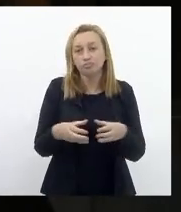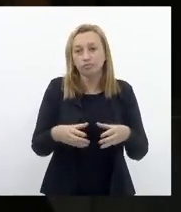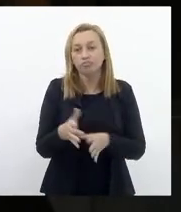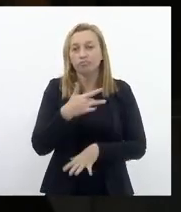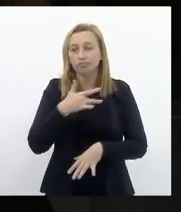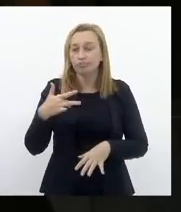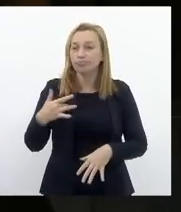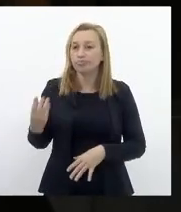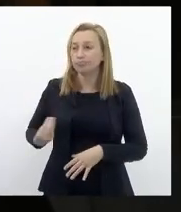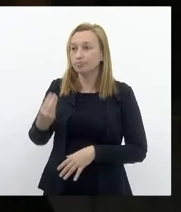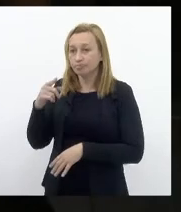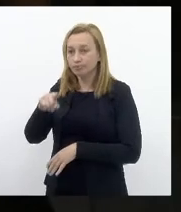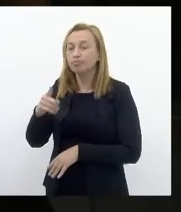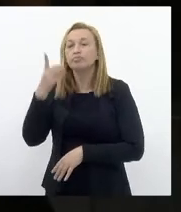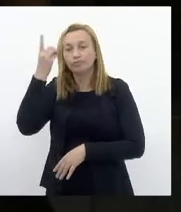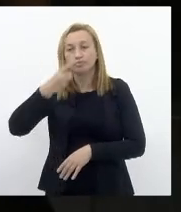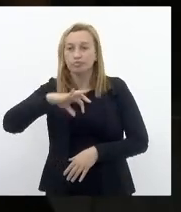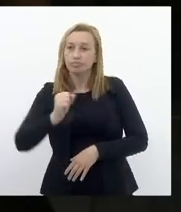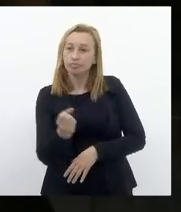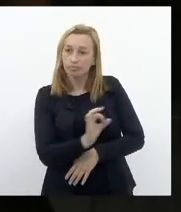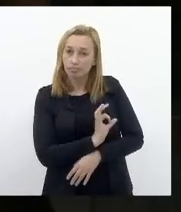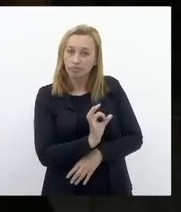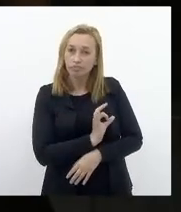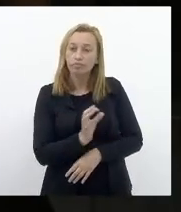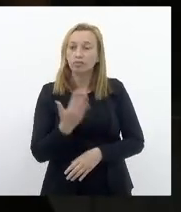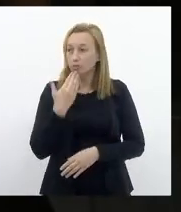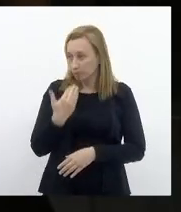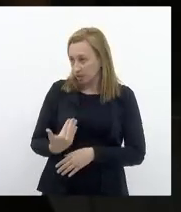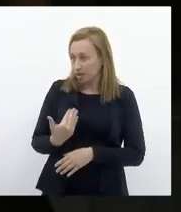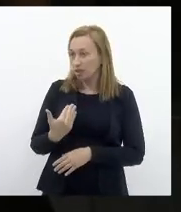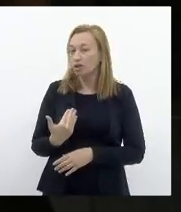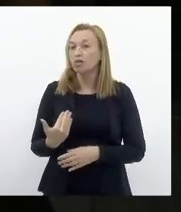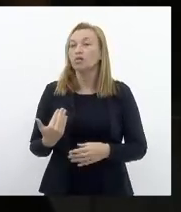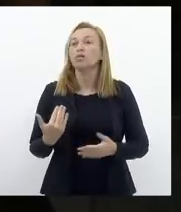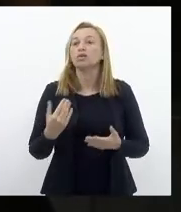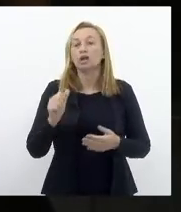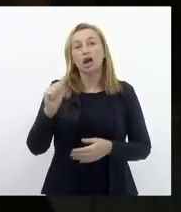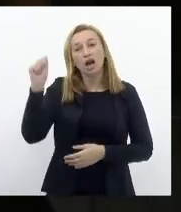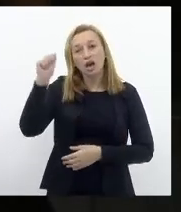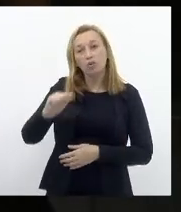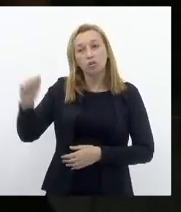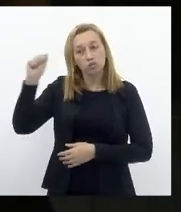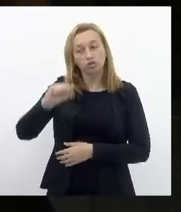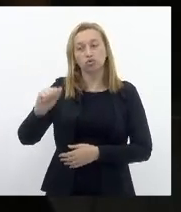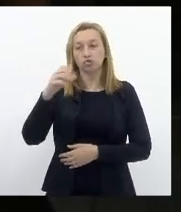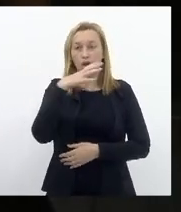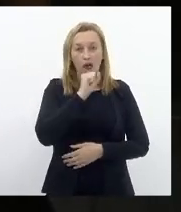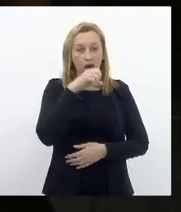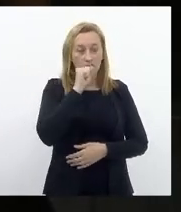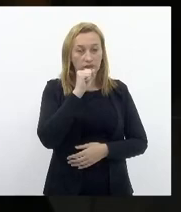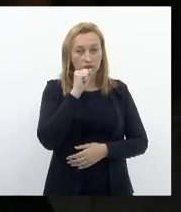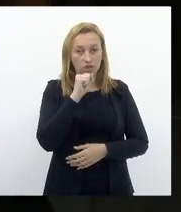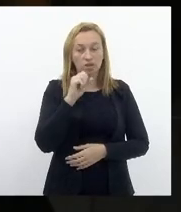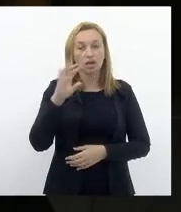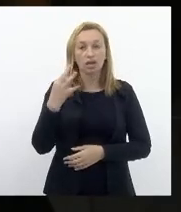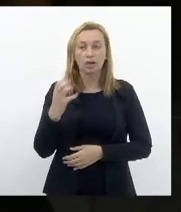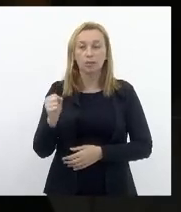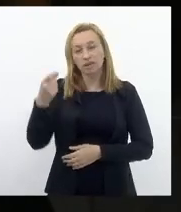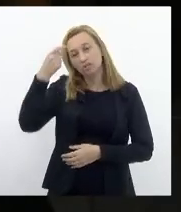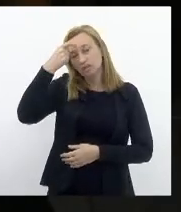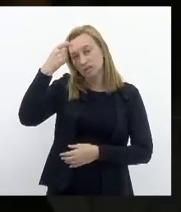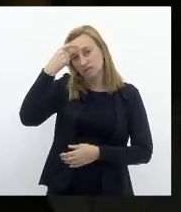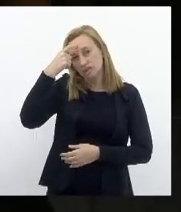Presidida pela deputada Marta Rocha A audiência que eu solicitei Sobre o agosto laranja Sobre a campanha De conscientização